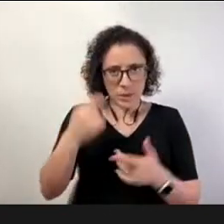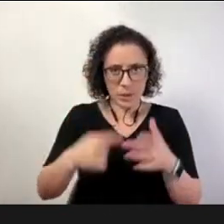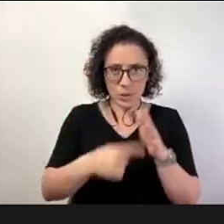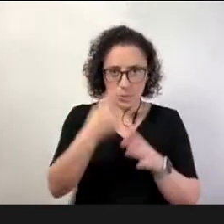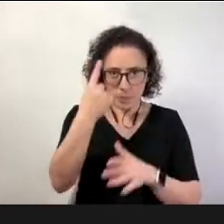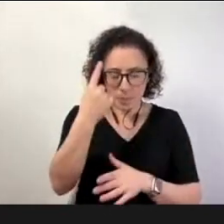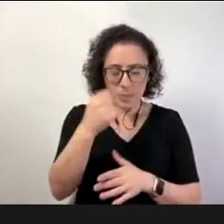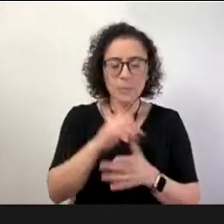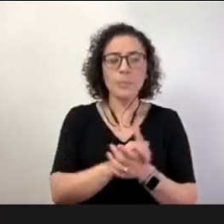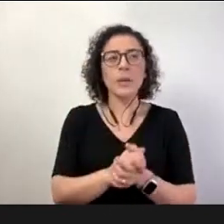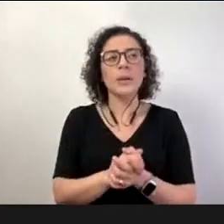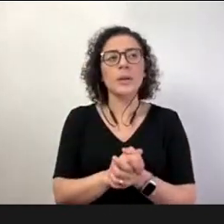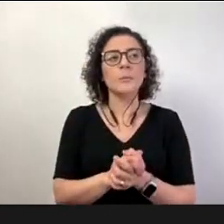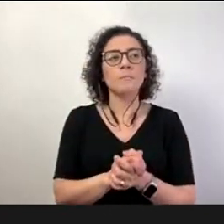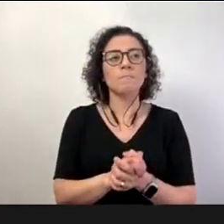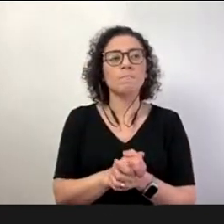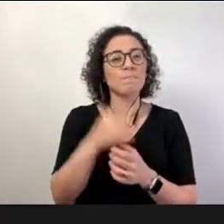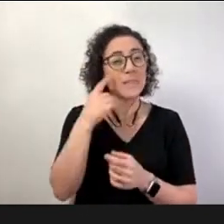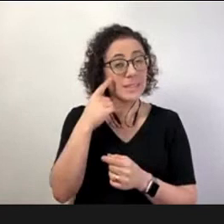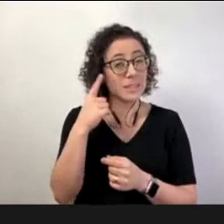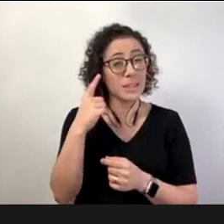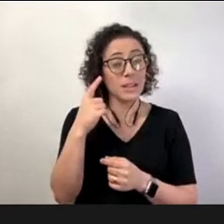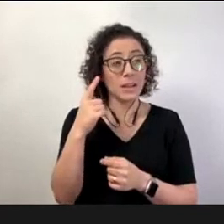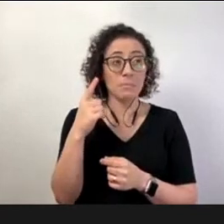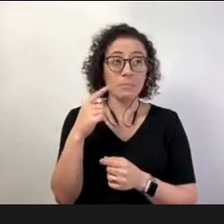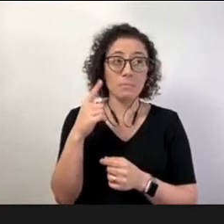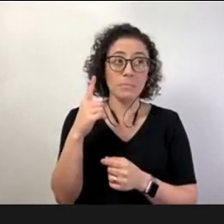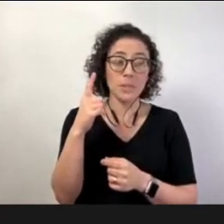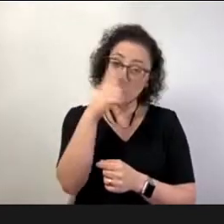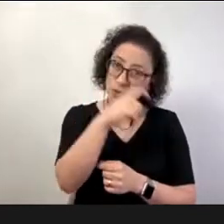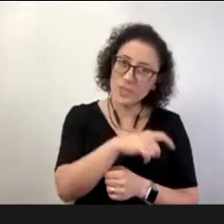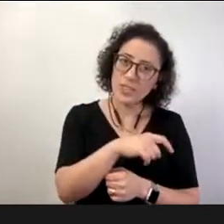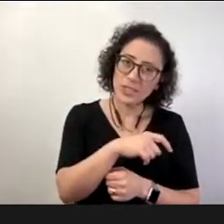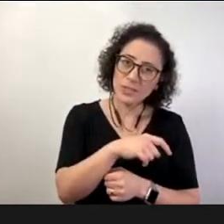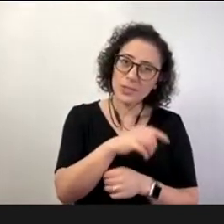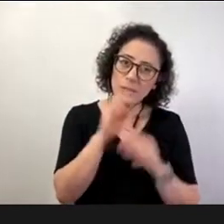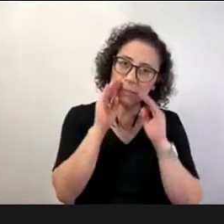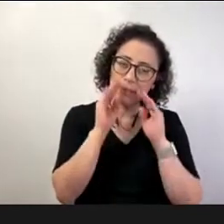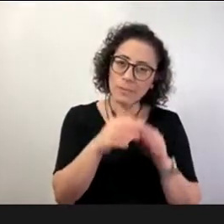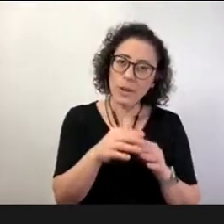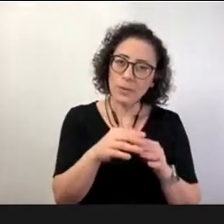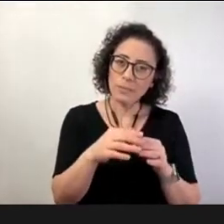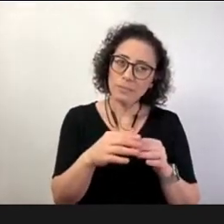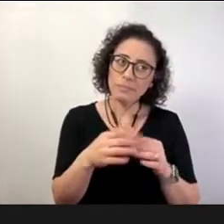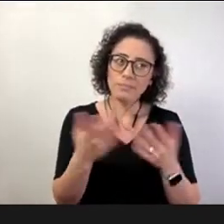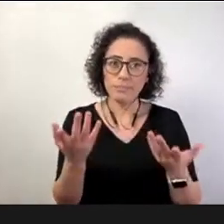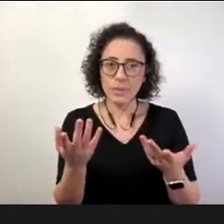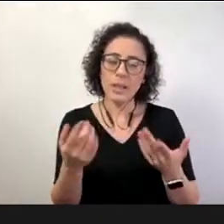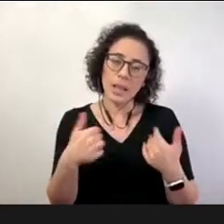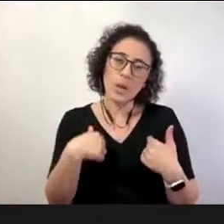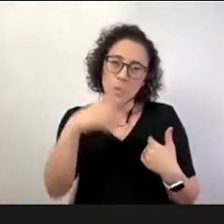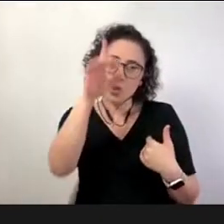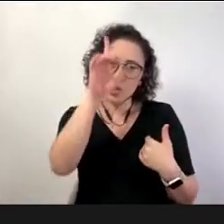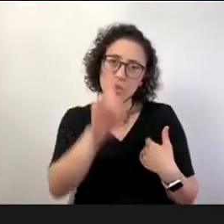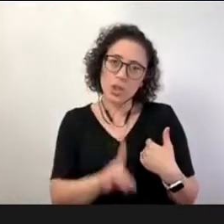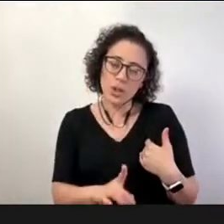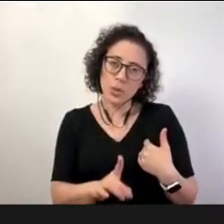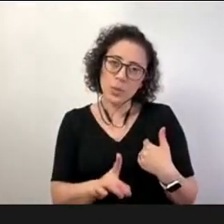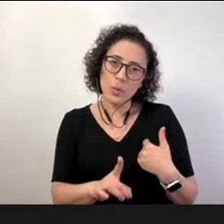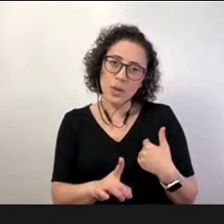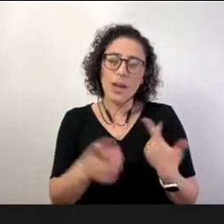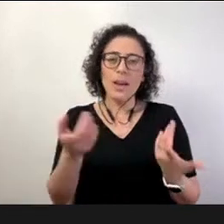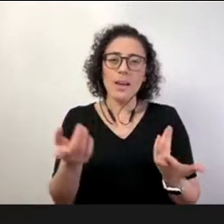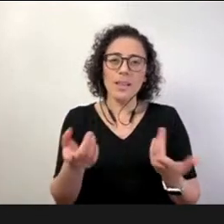desafio aí da gestão remota né falando agora especificamente né no nosso recorte como eu sou diretora de uma escola de educação